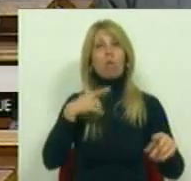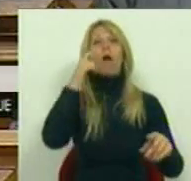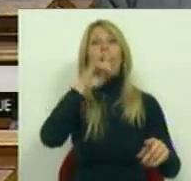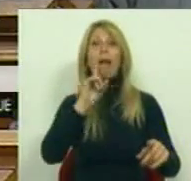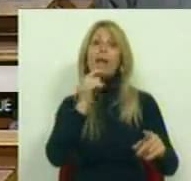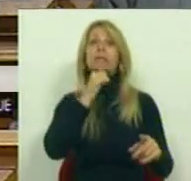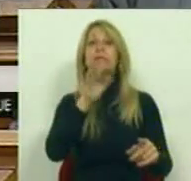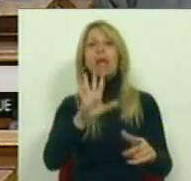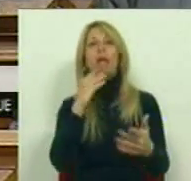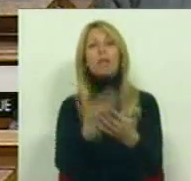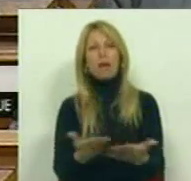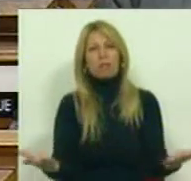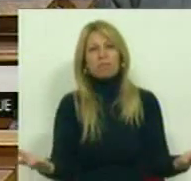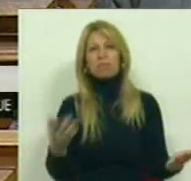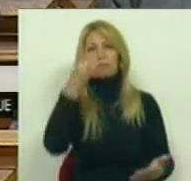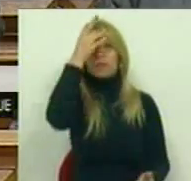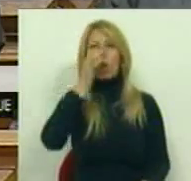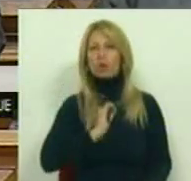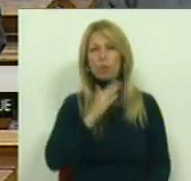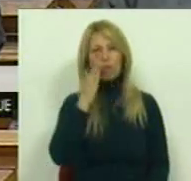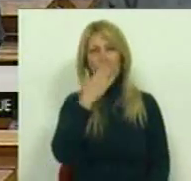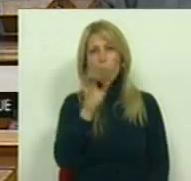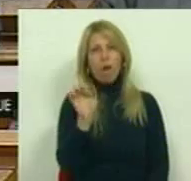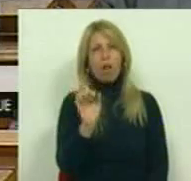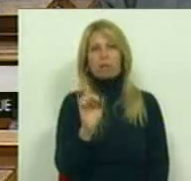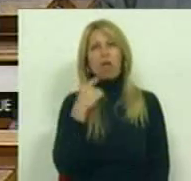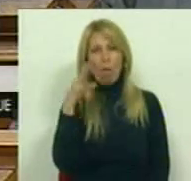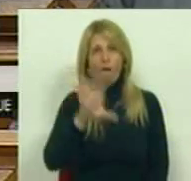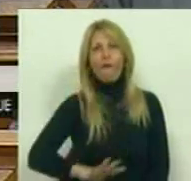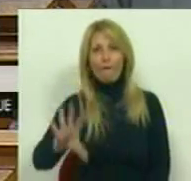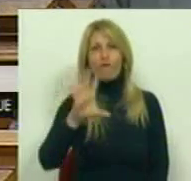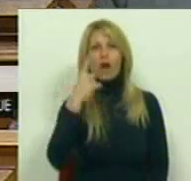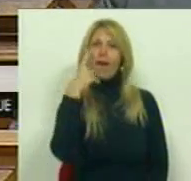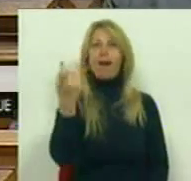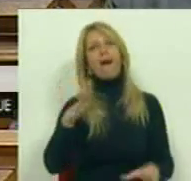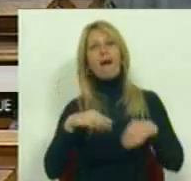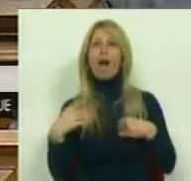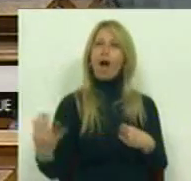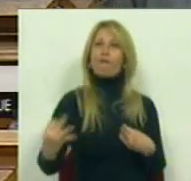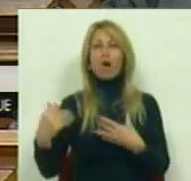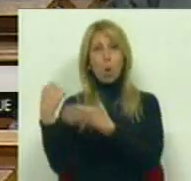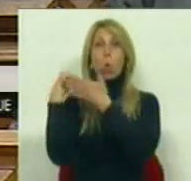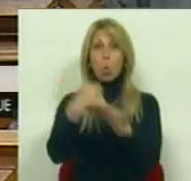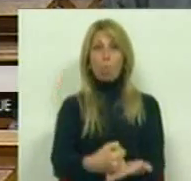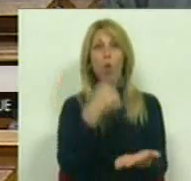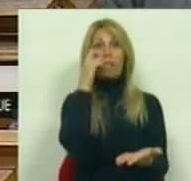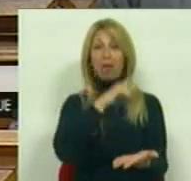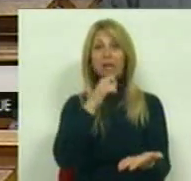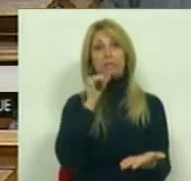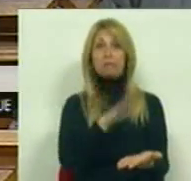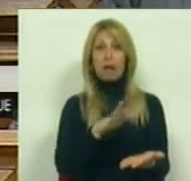que esta seja uma forma de reconhecer a contribuição que os dadores de sangue dão.